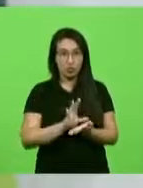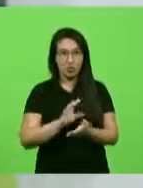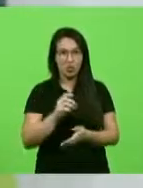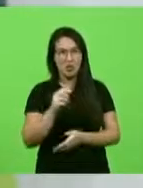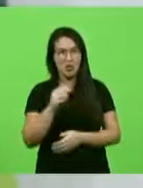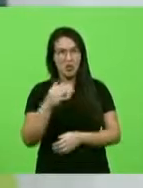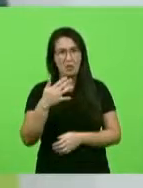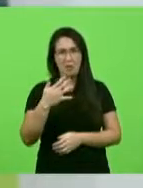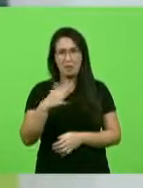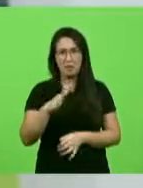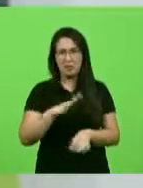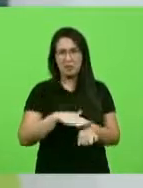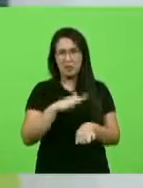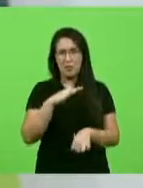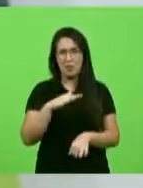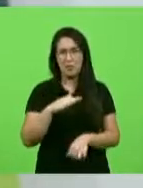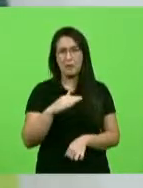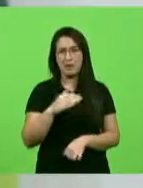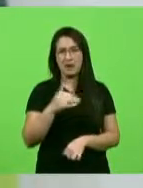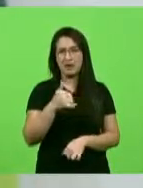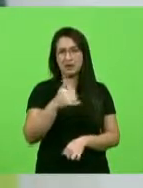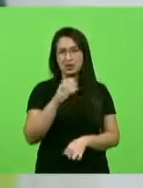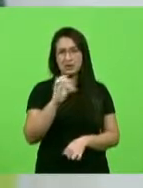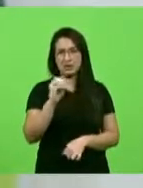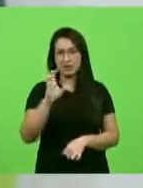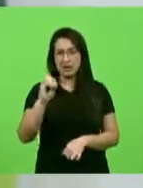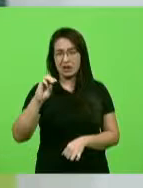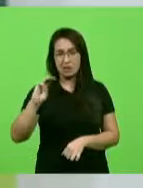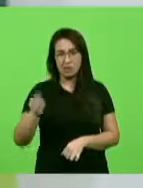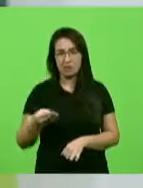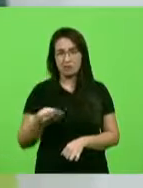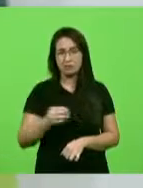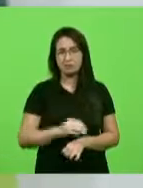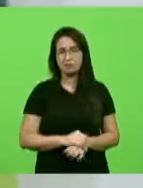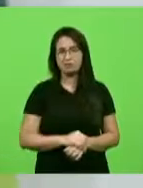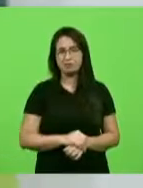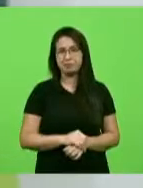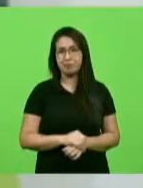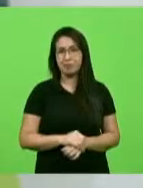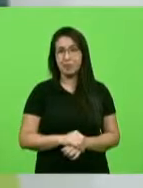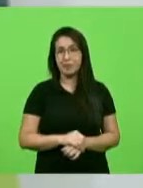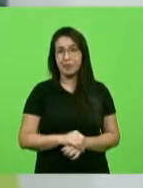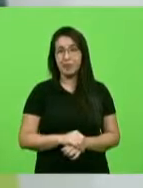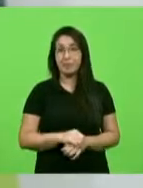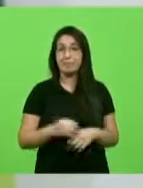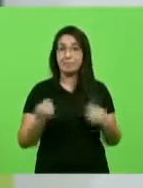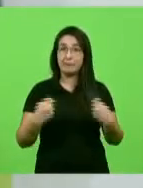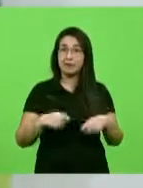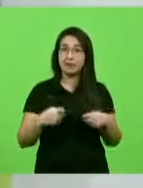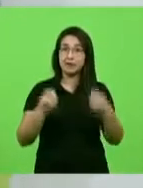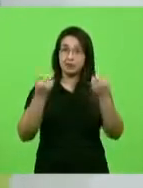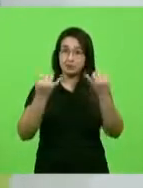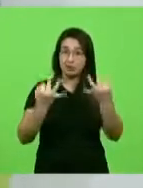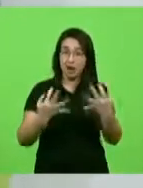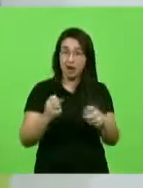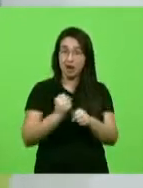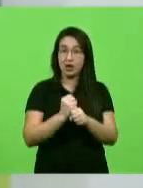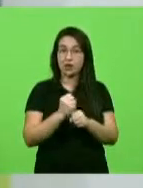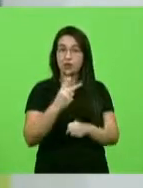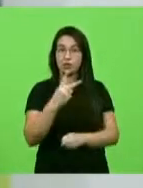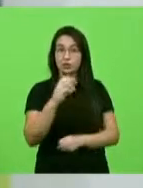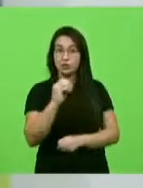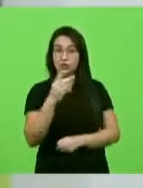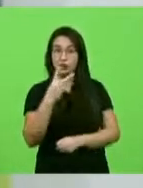reais no faturamento do porto, em decorrência de tudo isso. E deve-se salientar que no ano de 2020, houve um